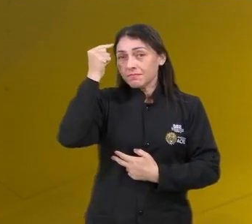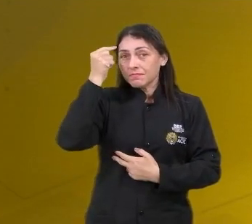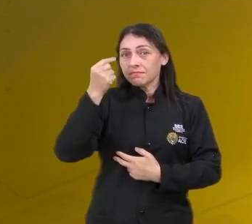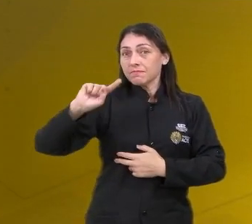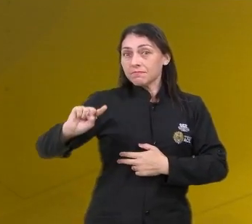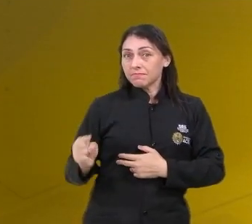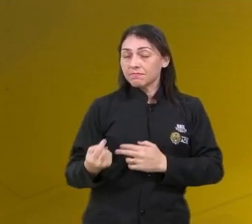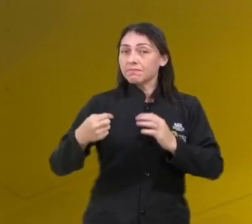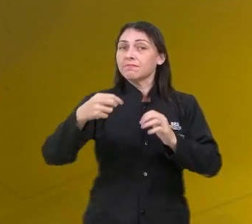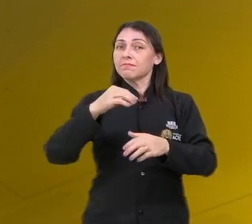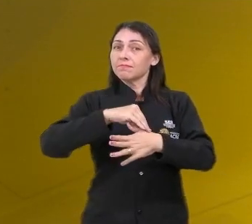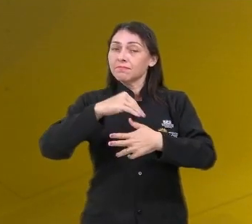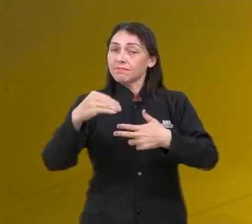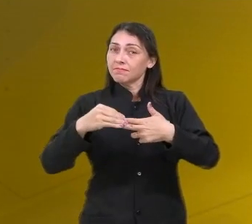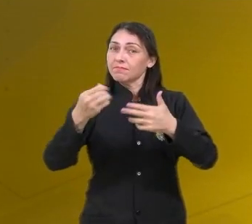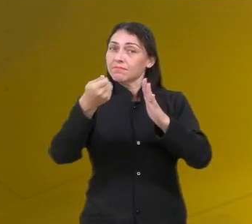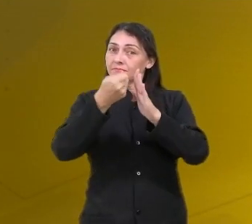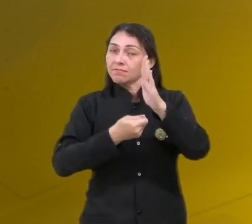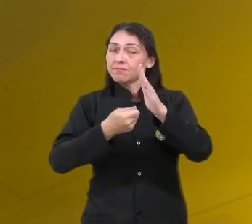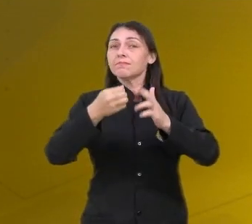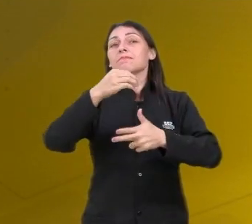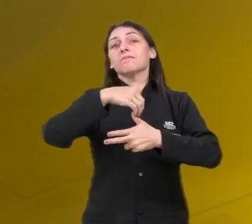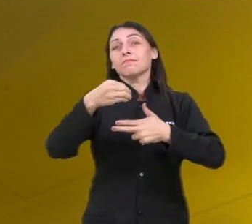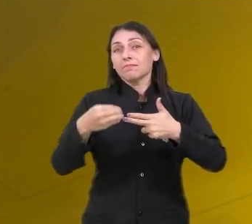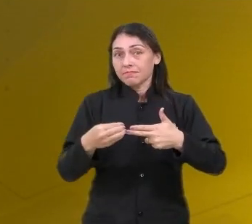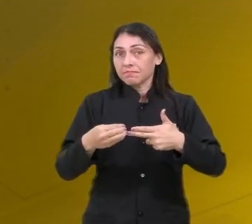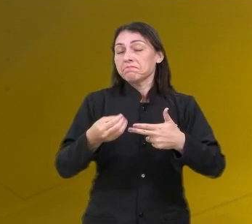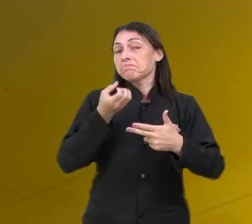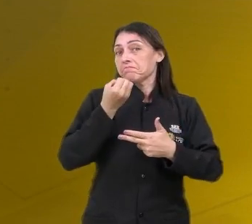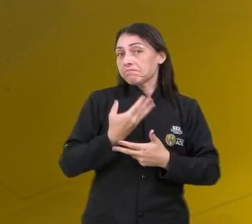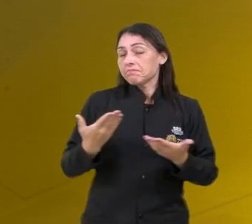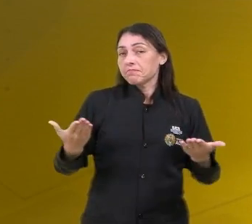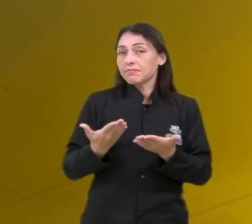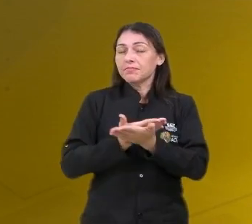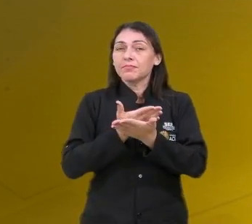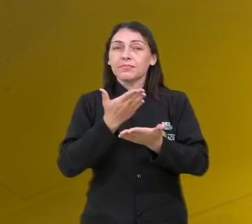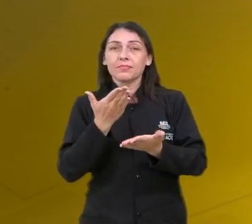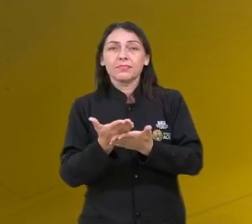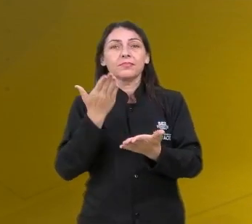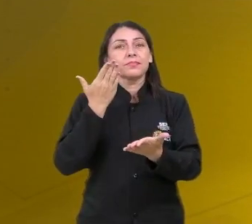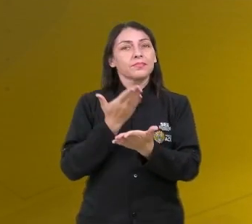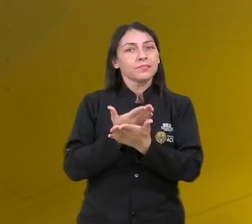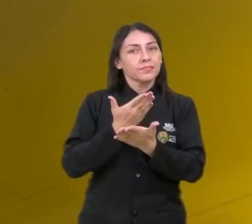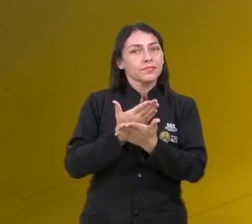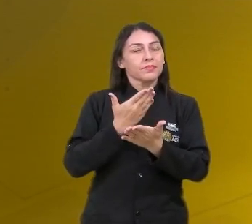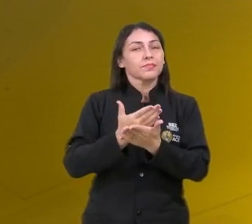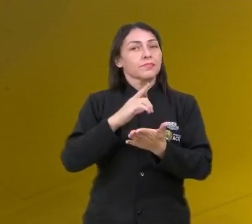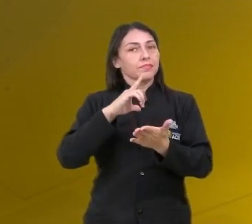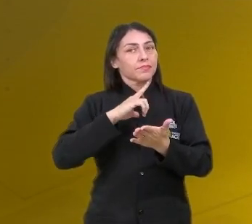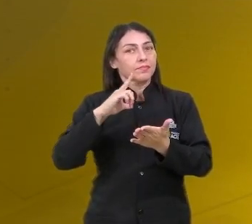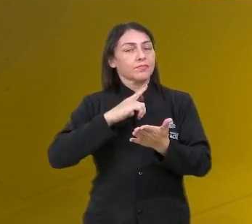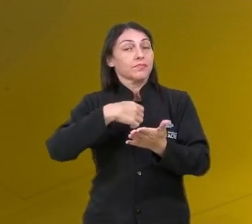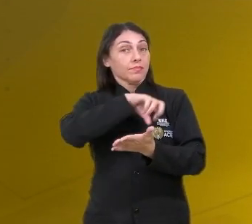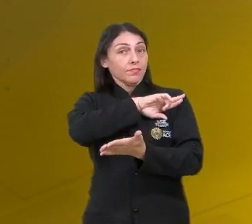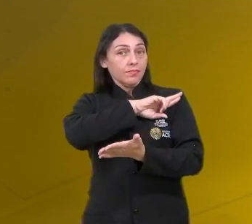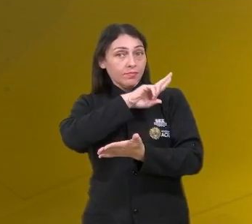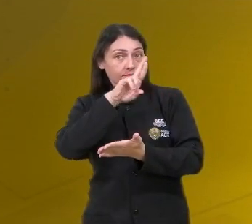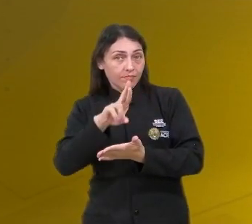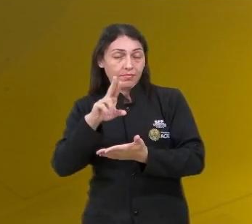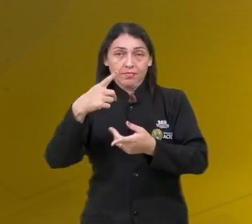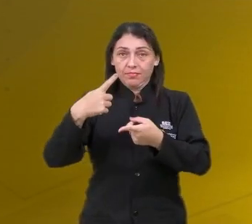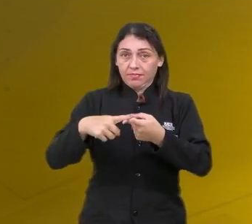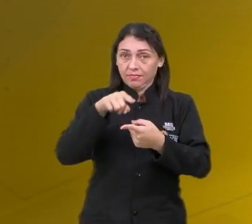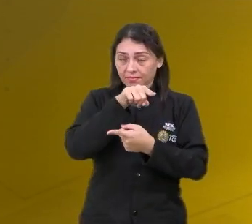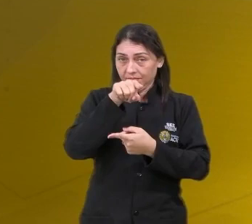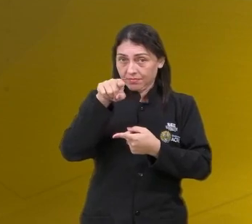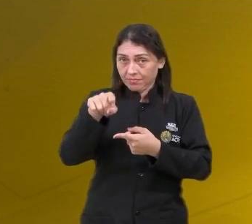tirar mil na redação do Enem? Pois bem, agora nós vamos iniciar as aulas que tratam das competências, porque